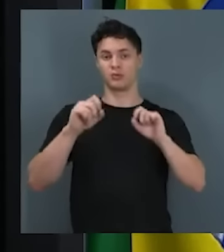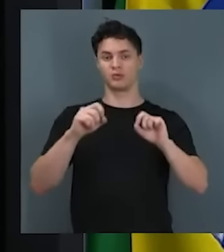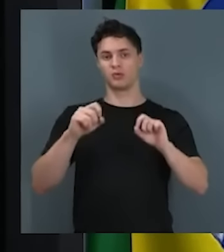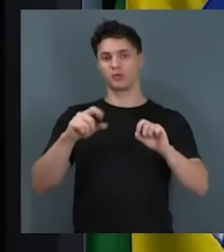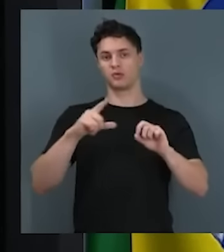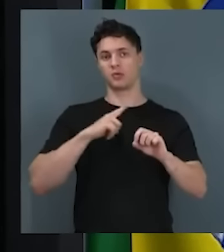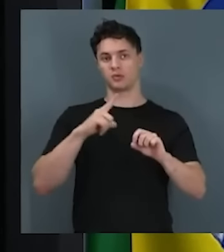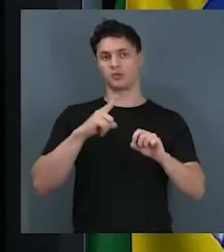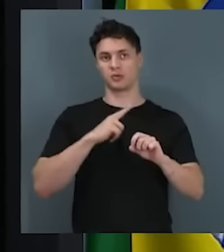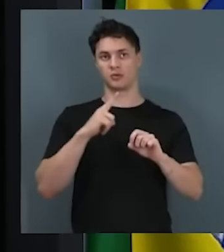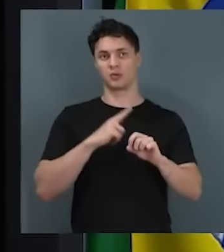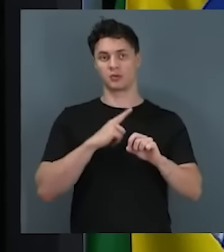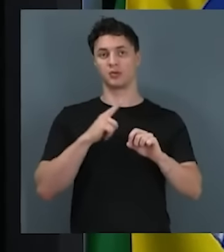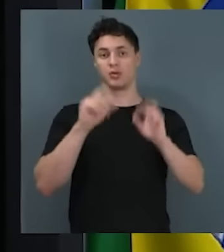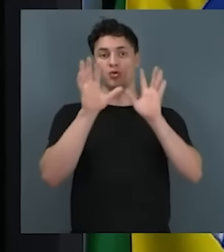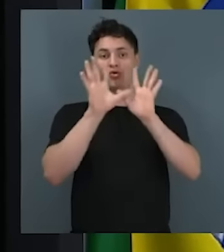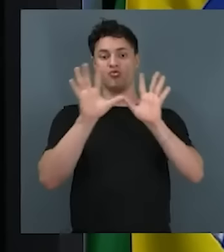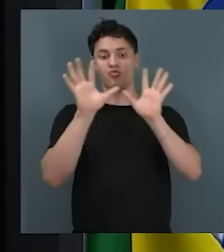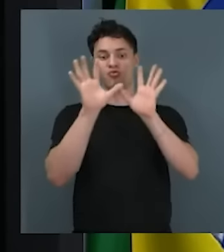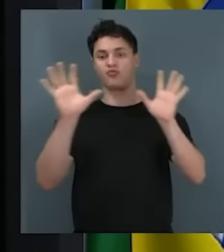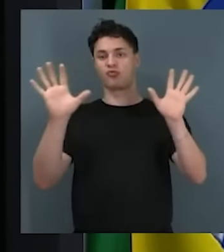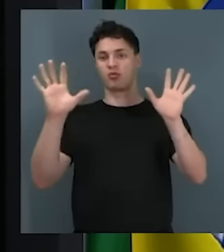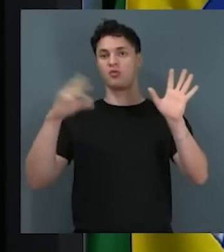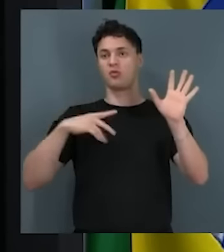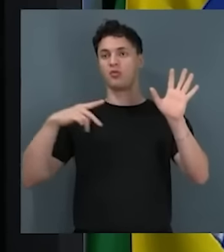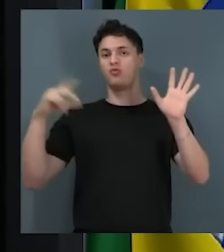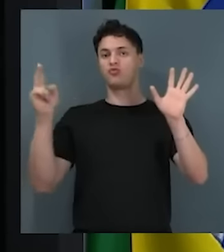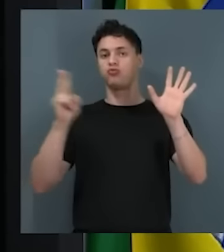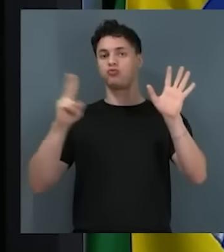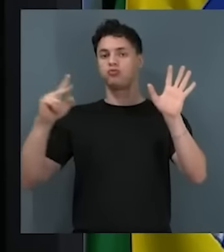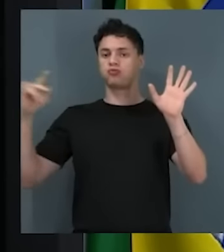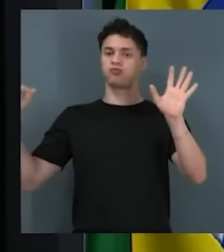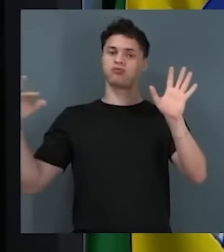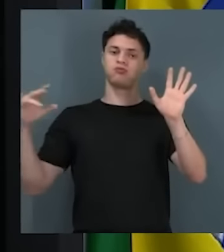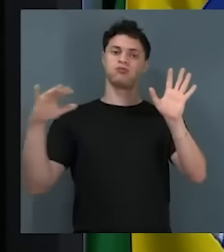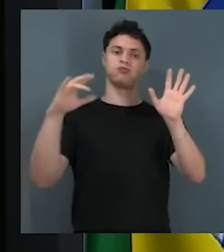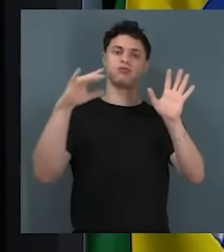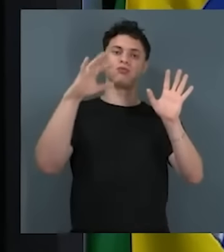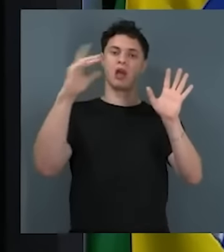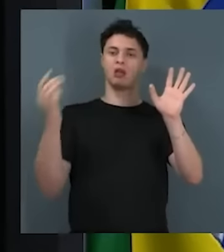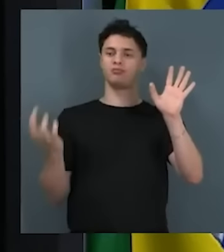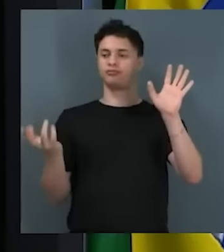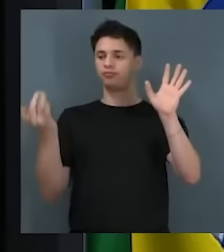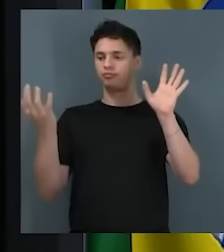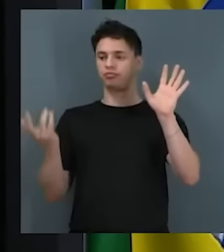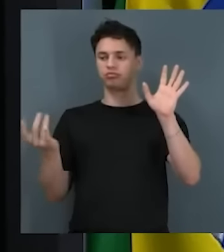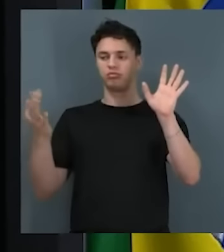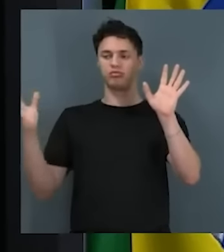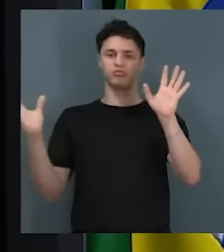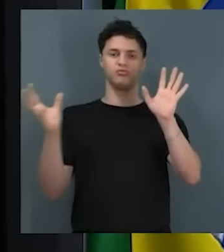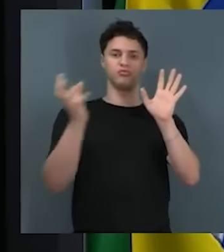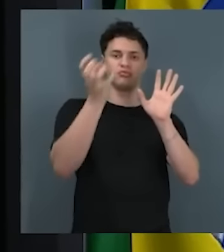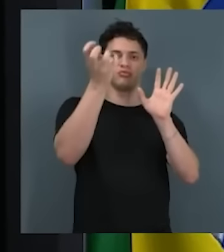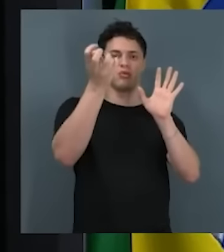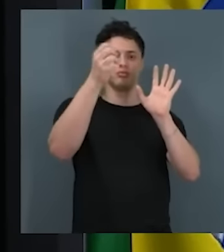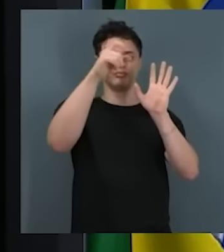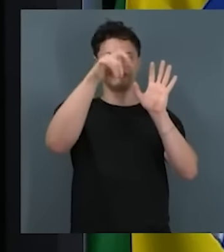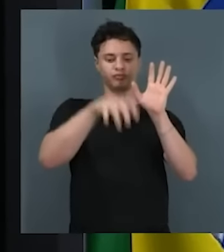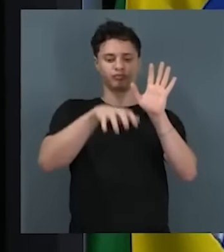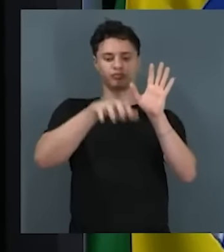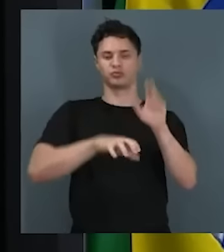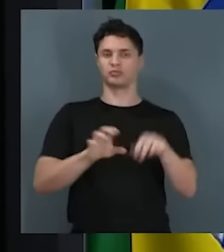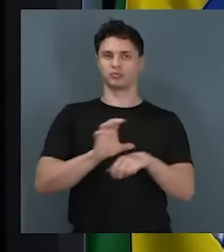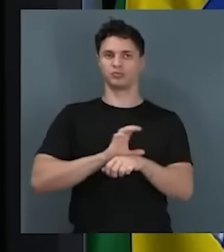presença sobre a cidade de correntes atmosféricas que trouxeram um ar carregado de fumaça e fuligem